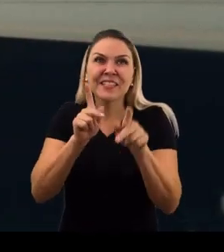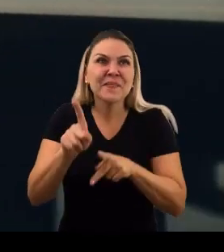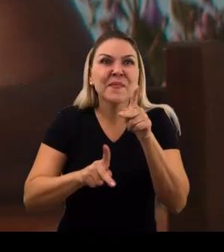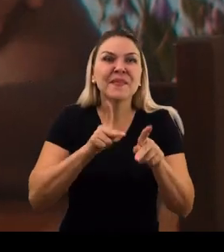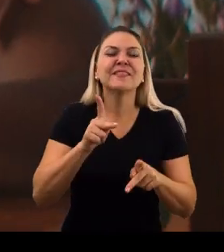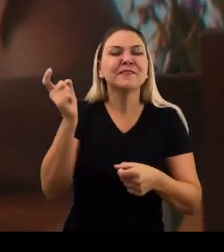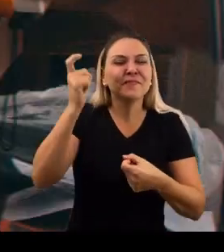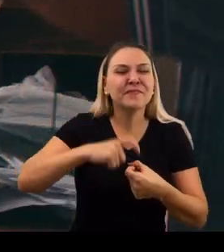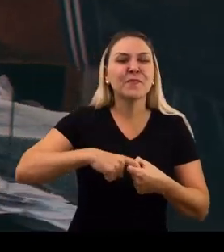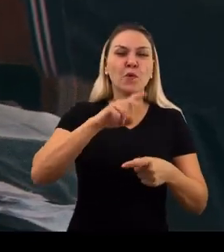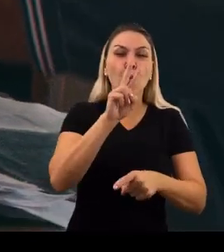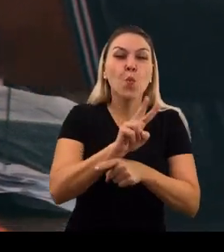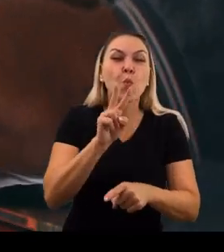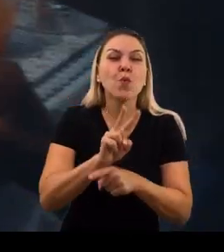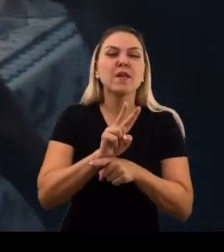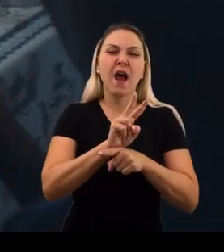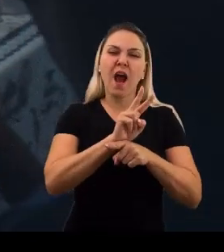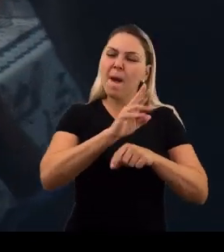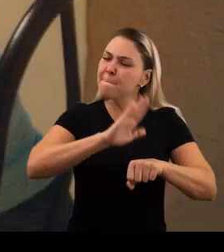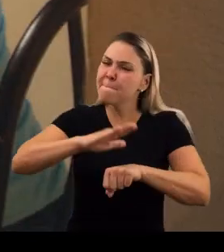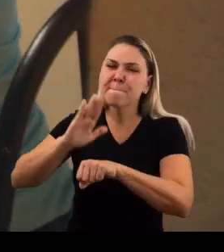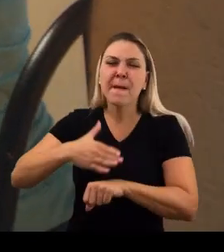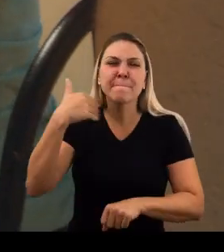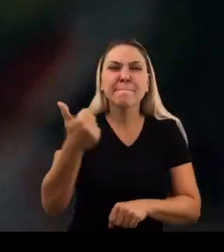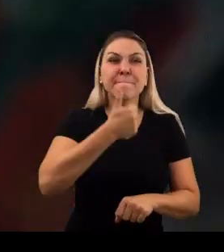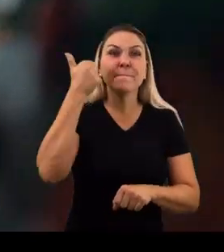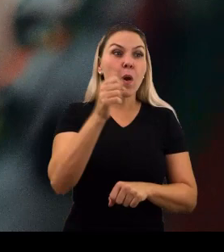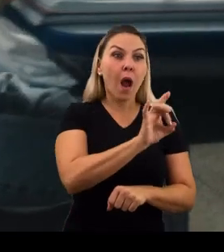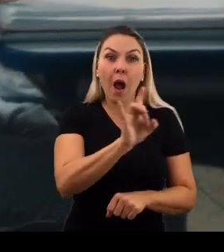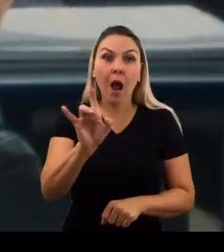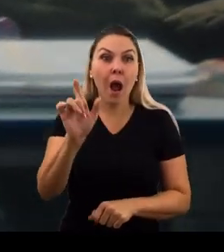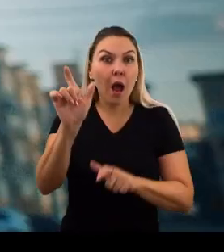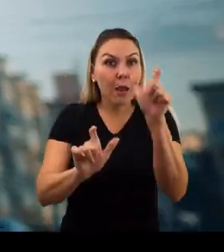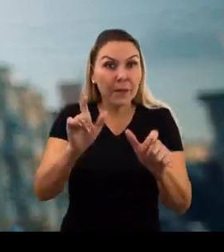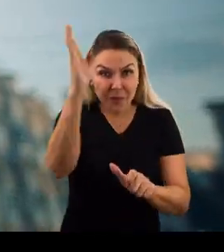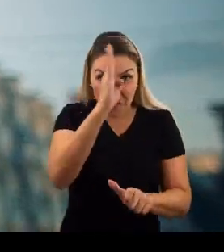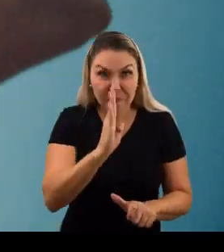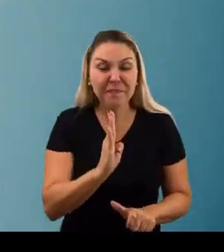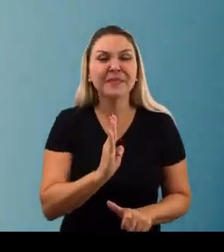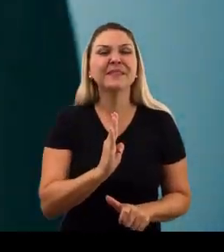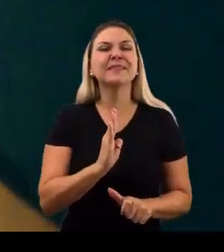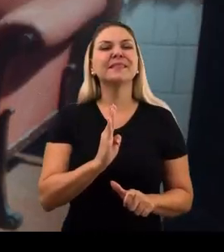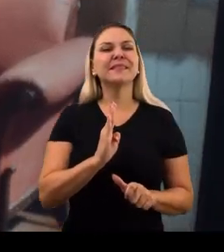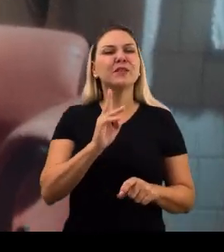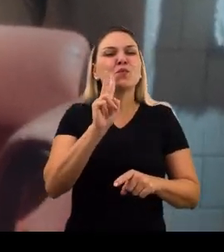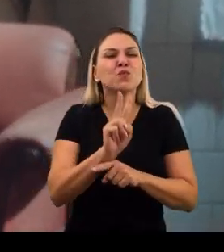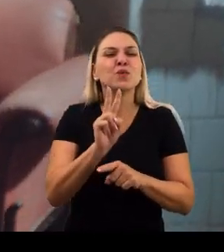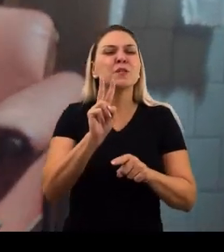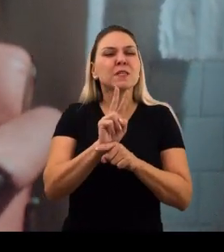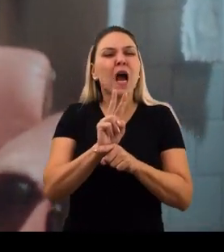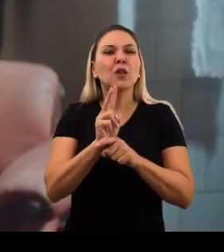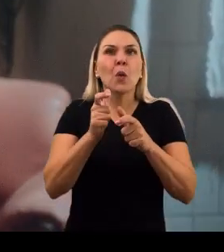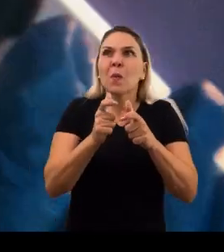Voltou para cuidar e fazer mais Muito mais para cada brasileira e brasileira Unindo cuidado e